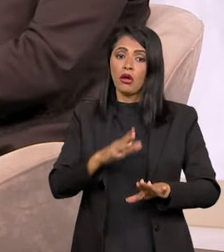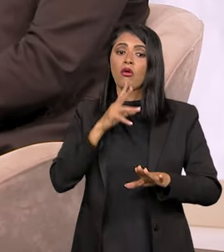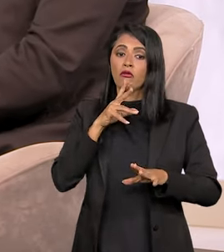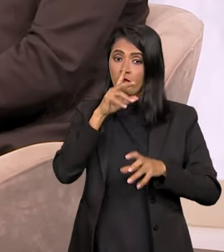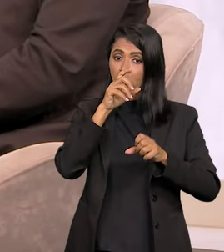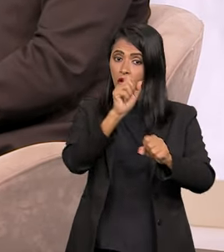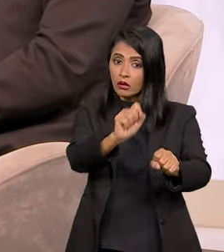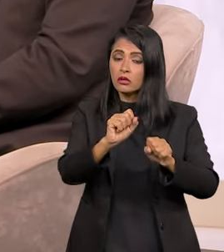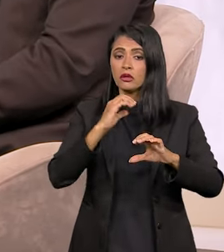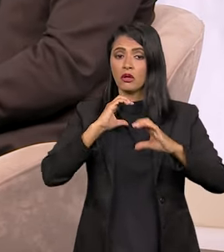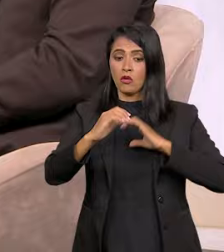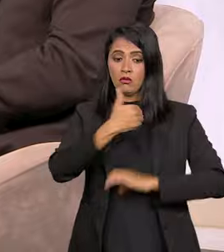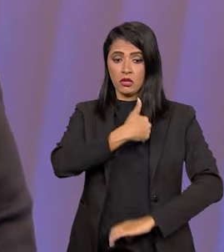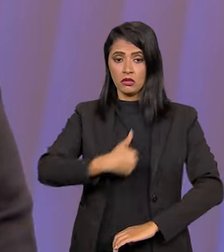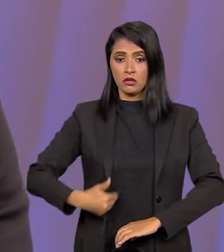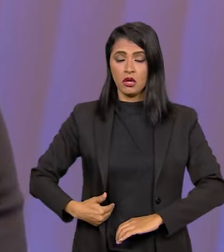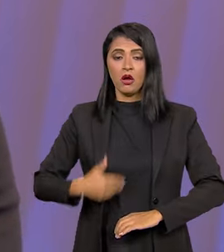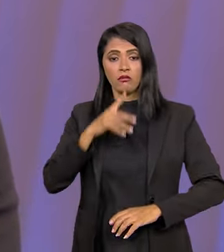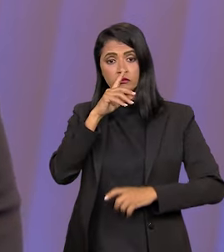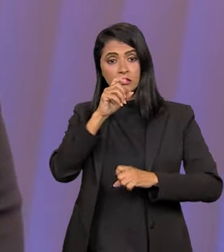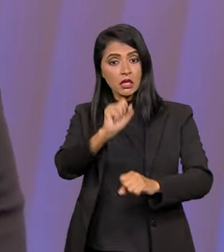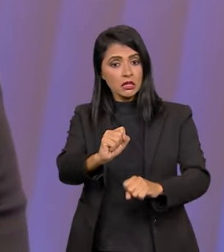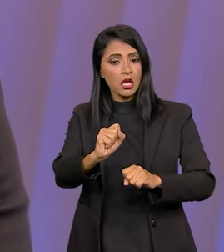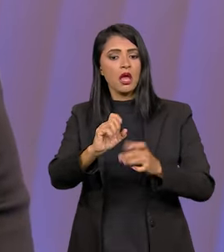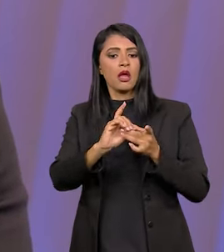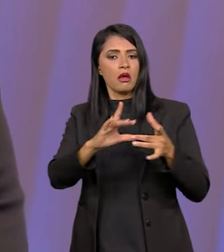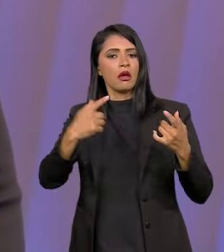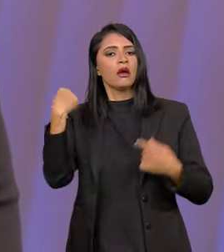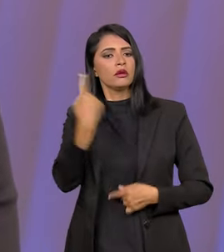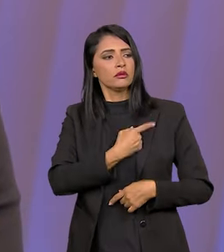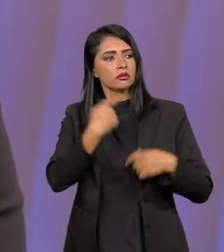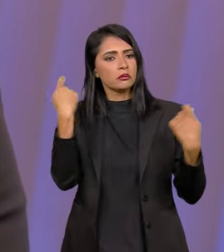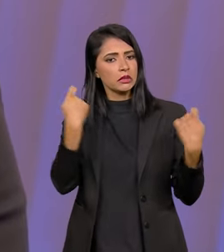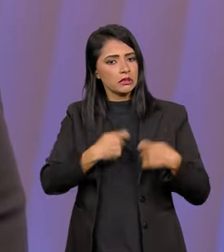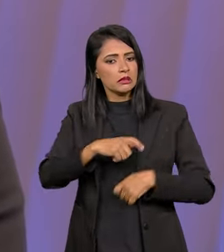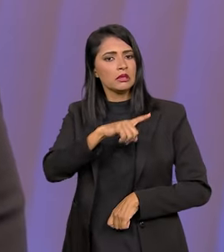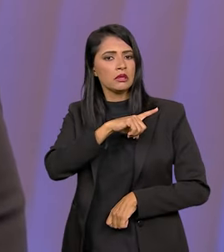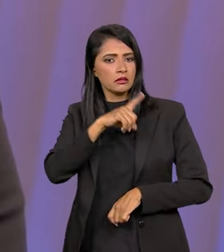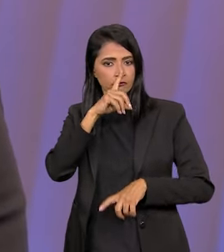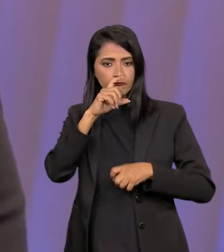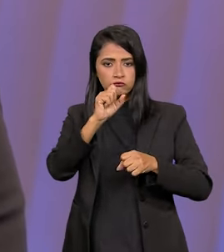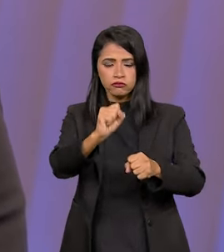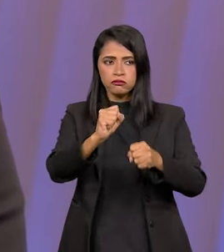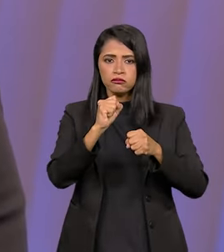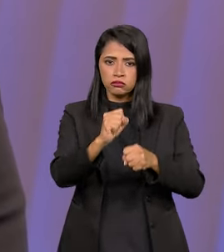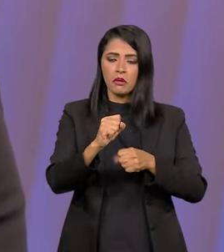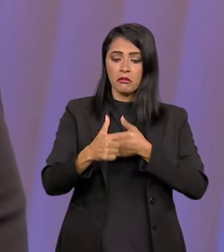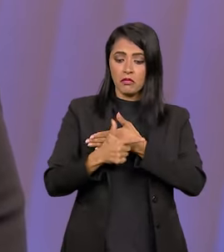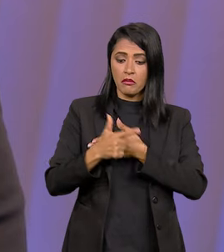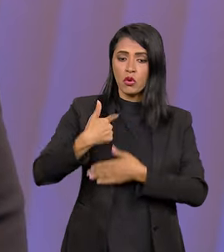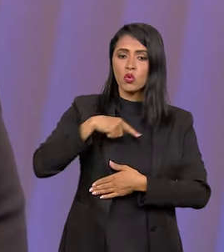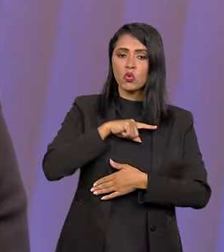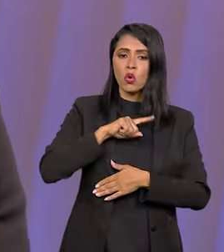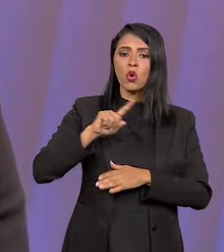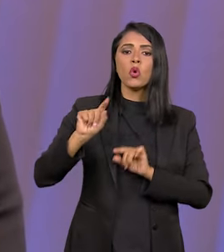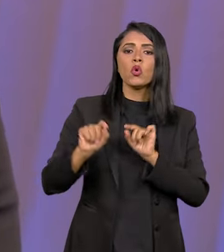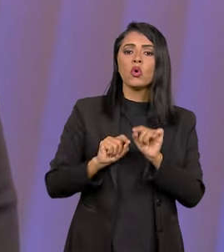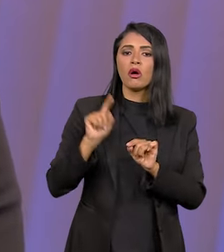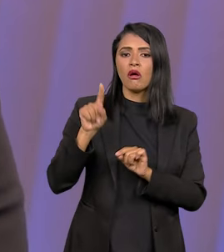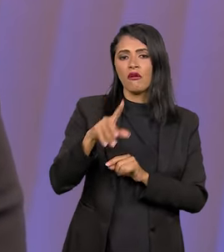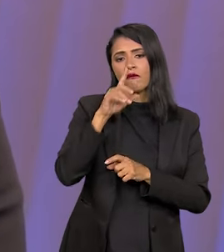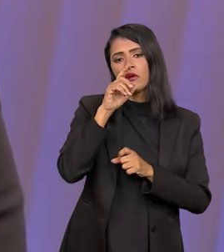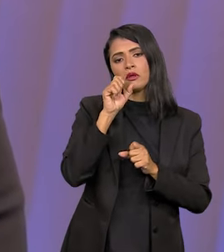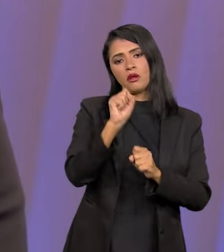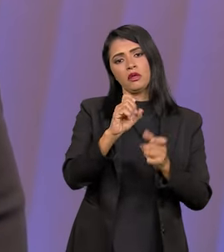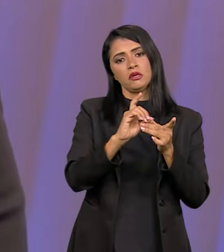fortalecer a comunicação pública, fortalecer a democracia, a gente precisa ter uma comunicação fortalecida. Então, o nosso papel,